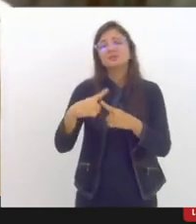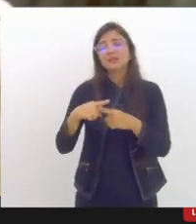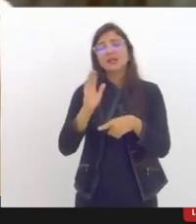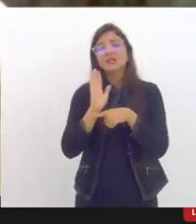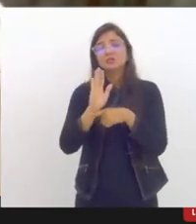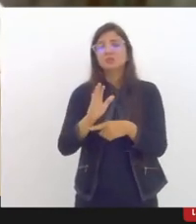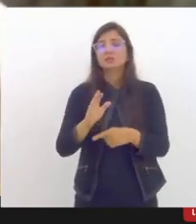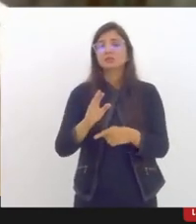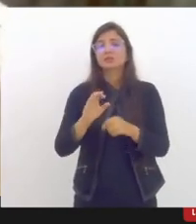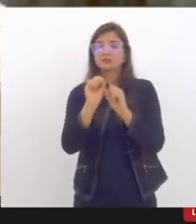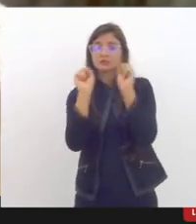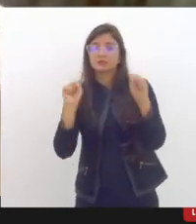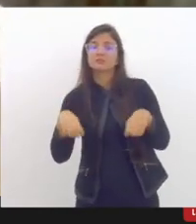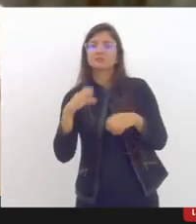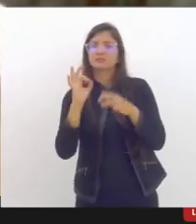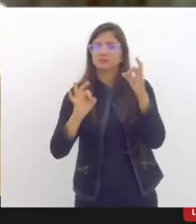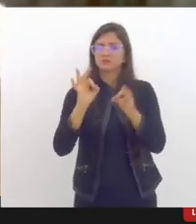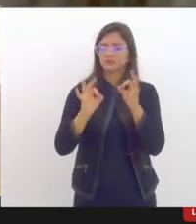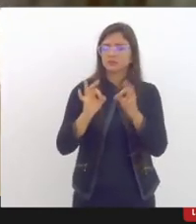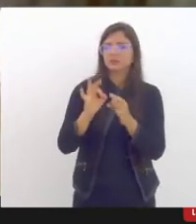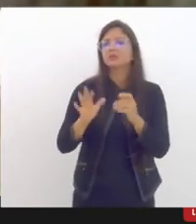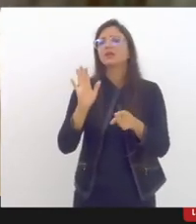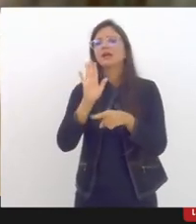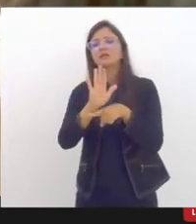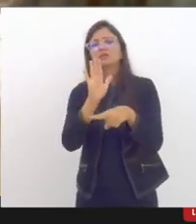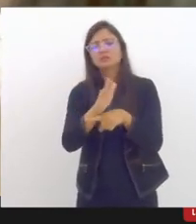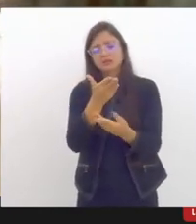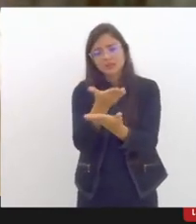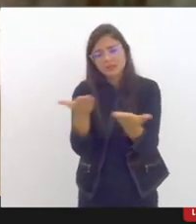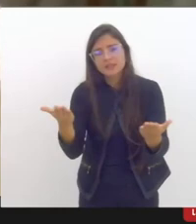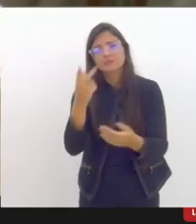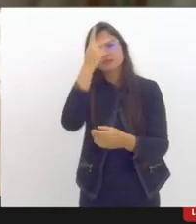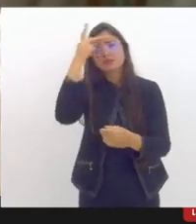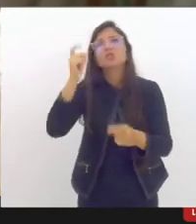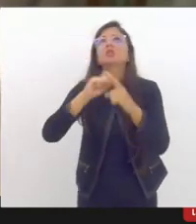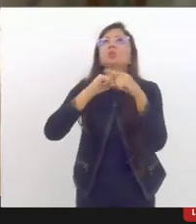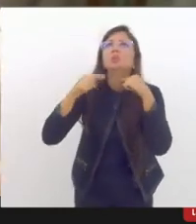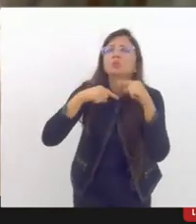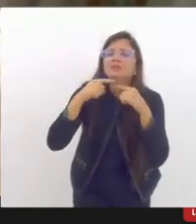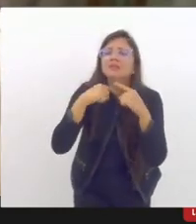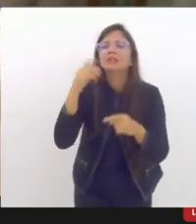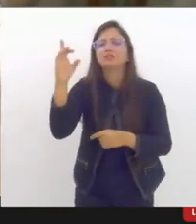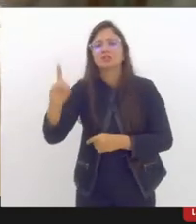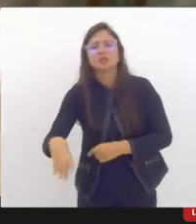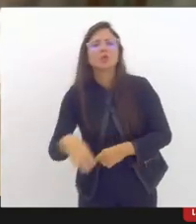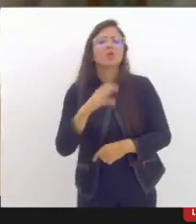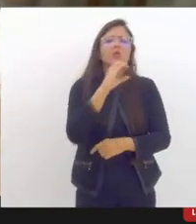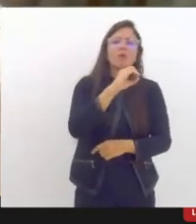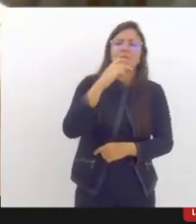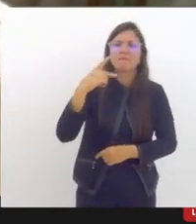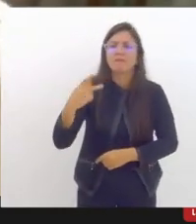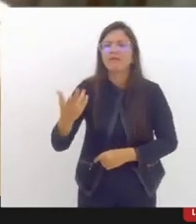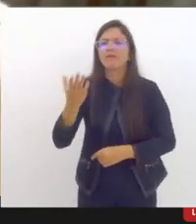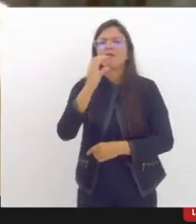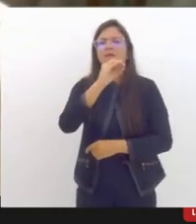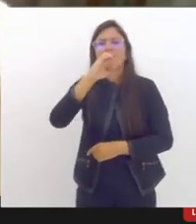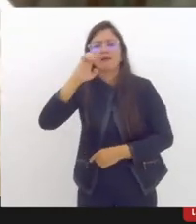através dessa fala tirando dúvidas e tranquilizando os diretores orientadores e professores